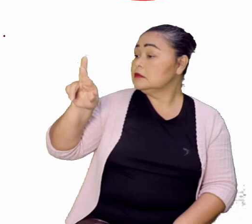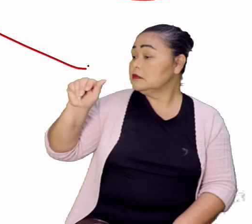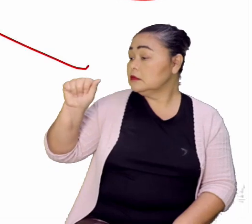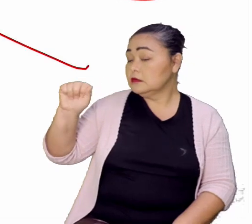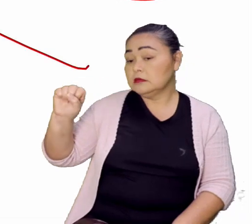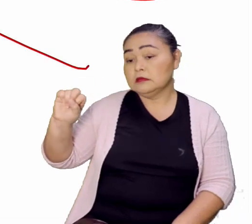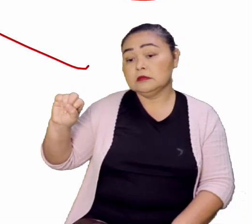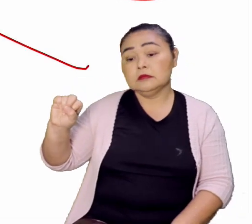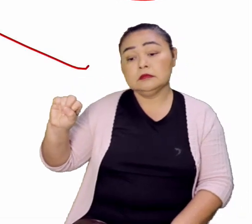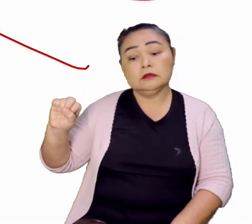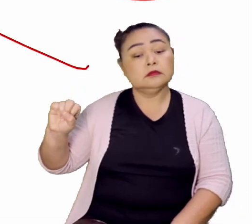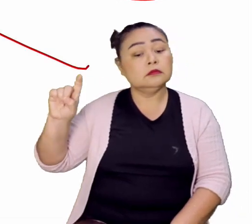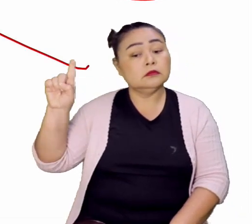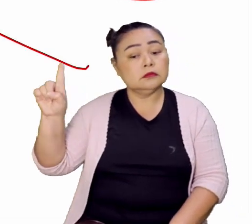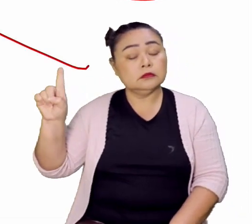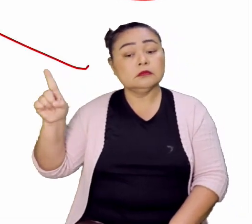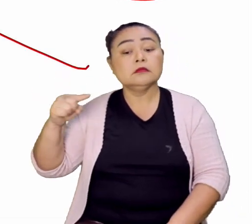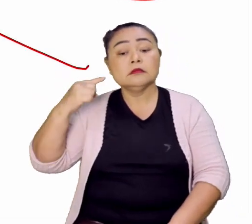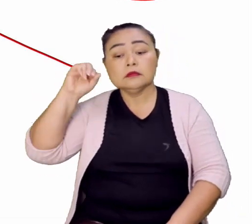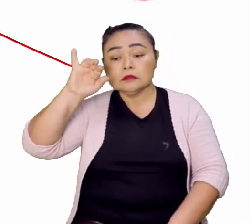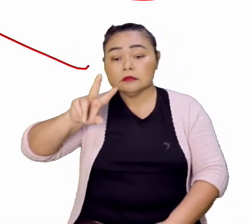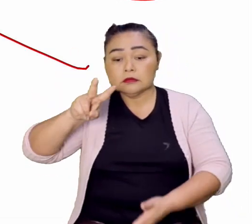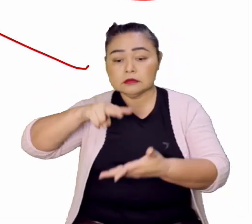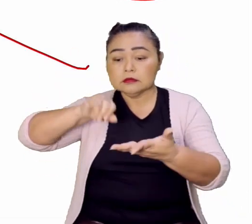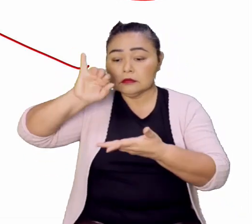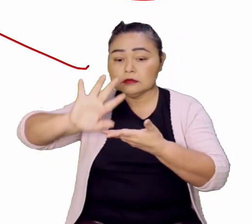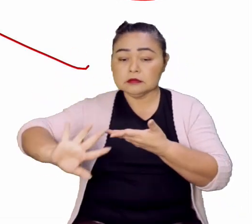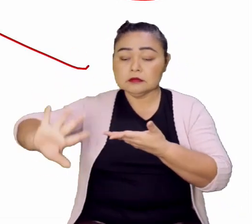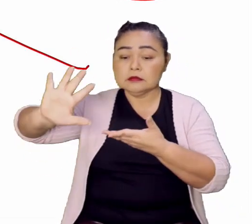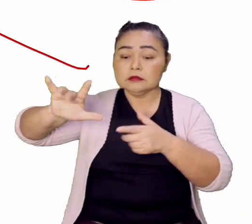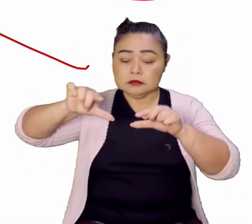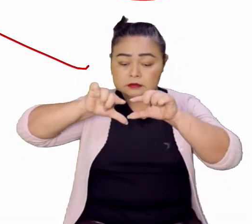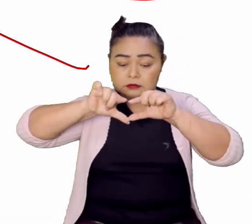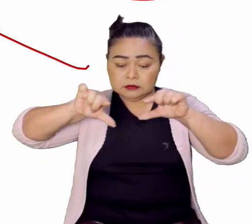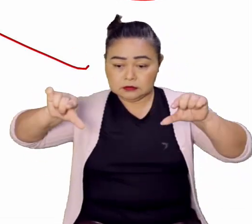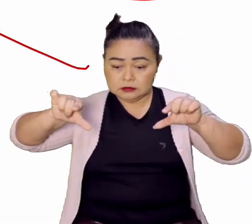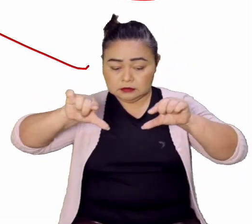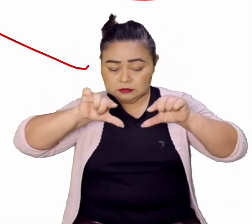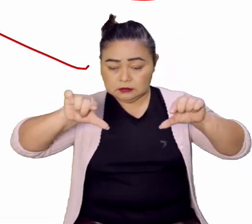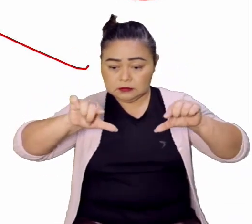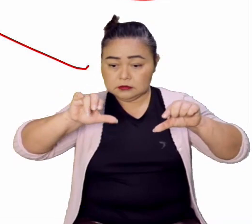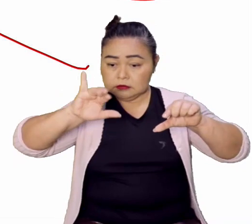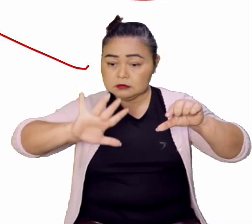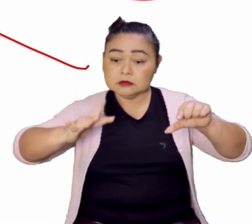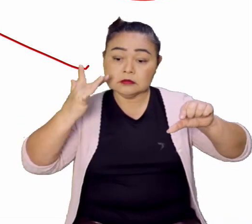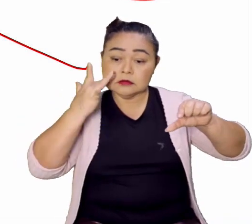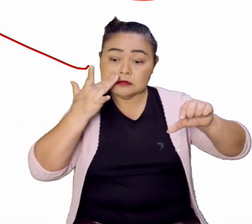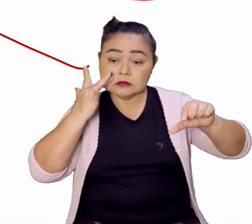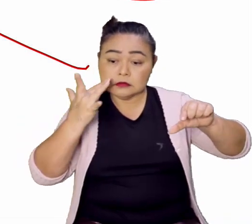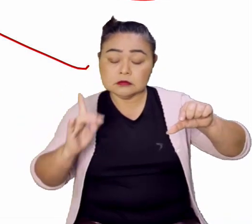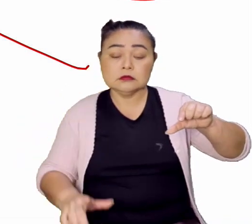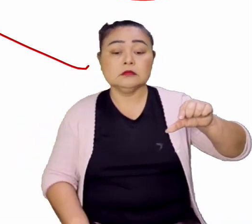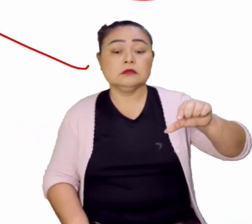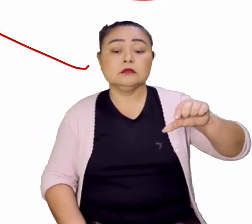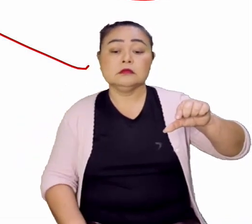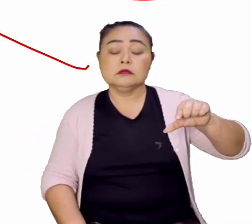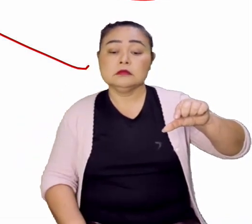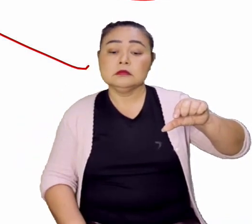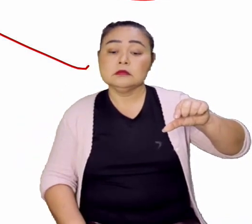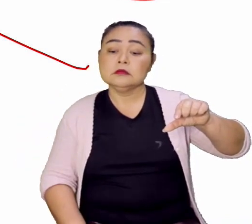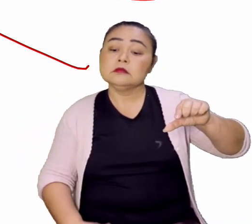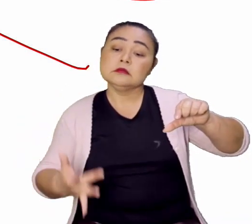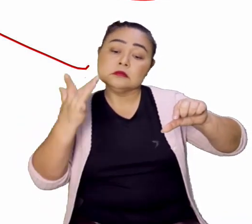também fiz a leitura dessa imagem, que é a barra do ouro, o